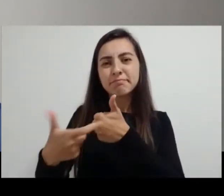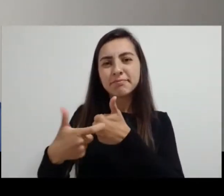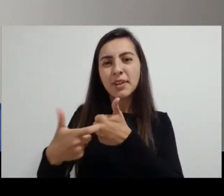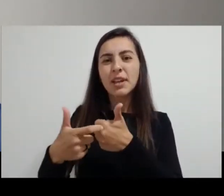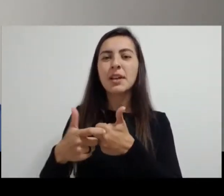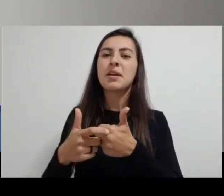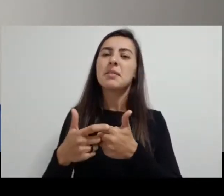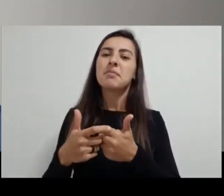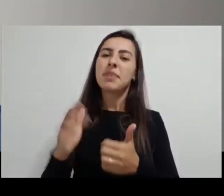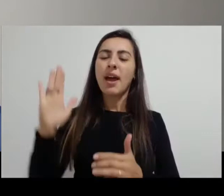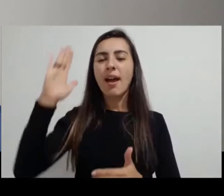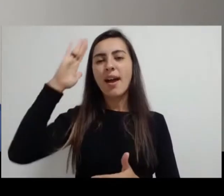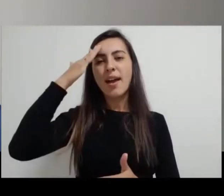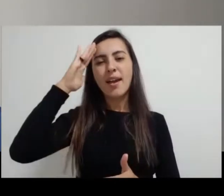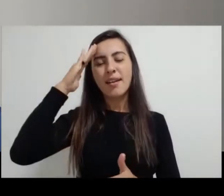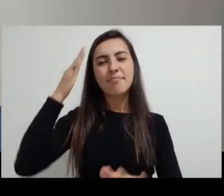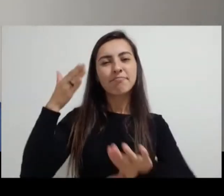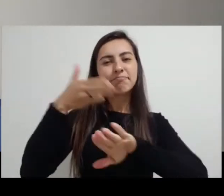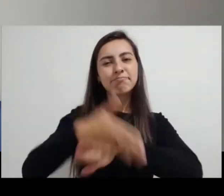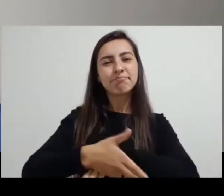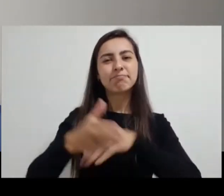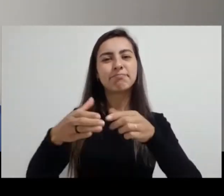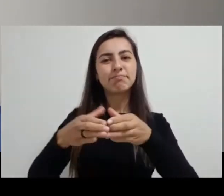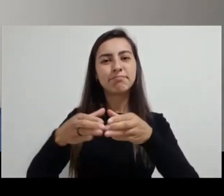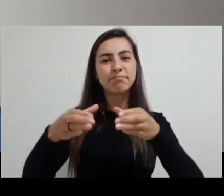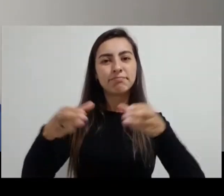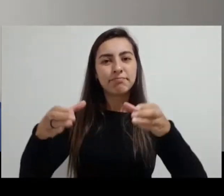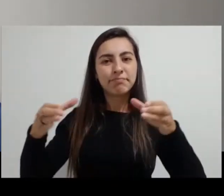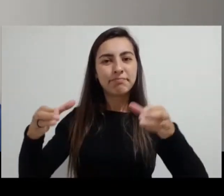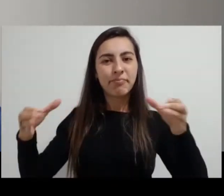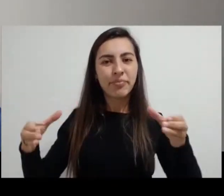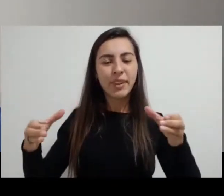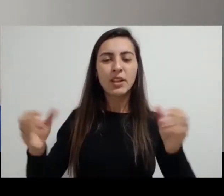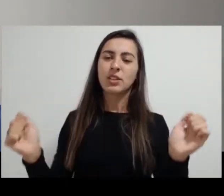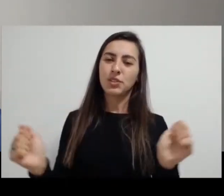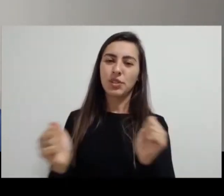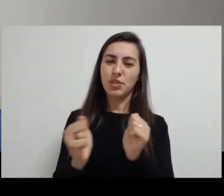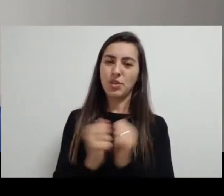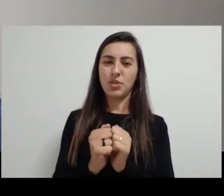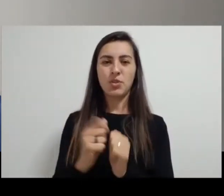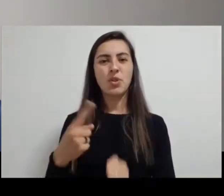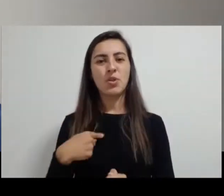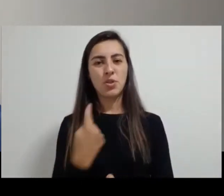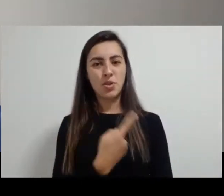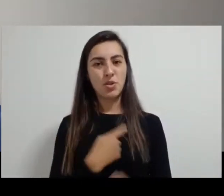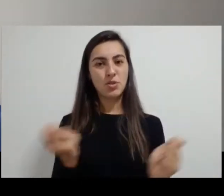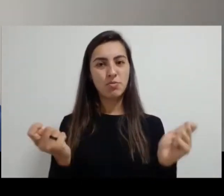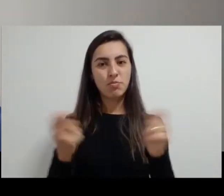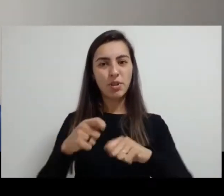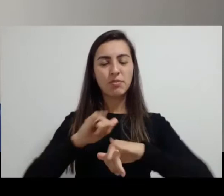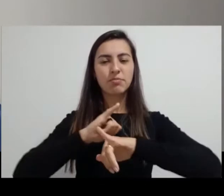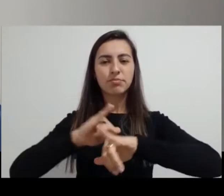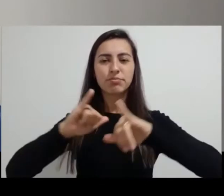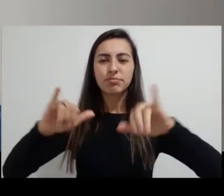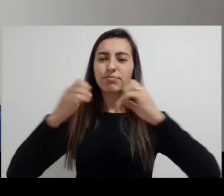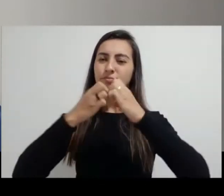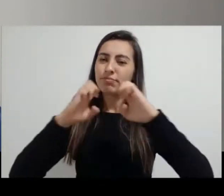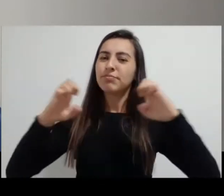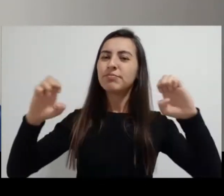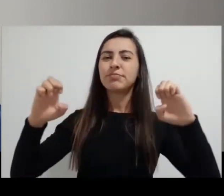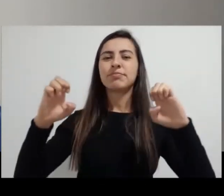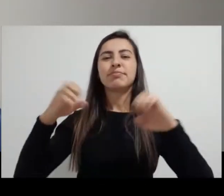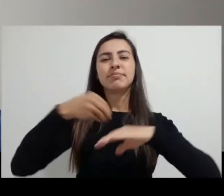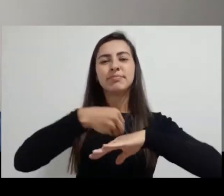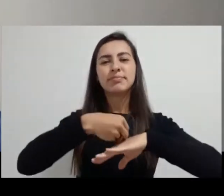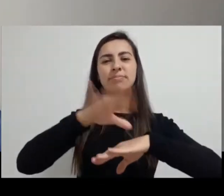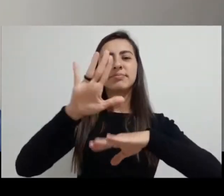participar desta comunidade que vem crescendo cada vez mais e juntos podemos evangelizar levando a palavra